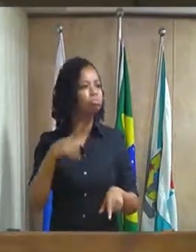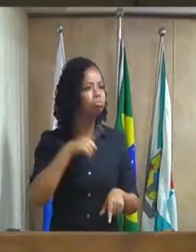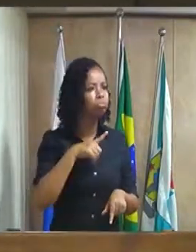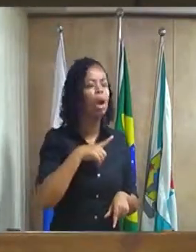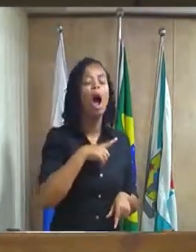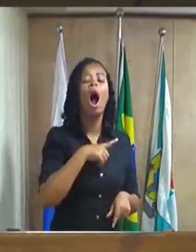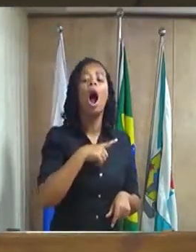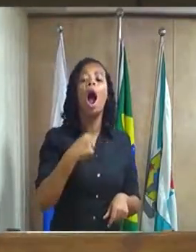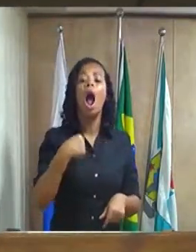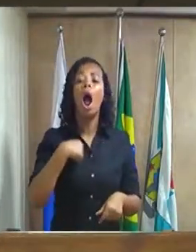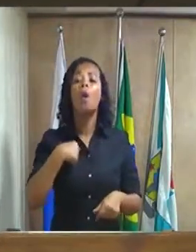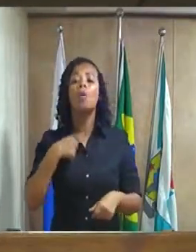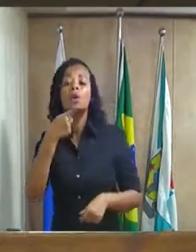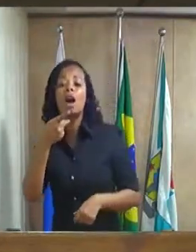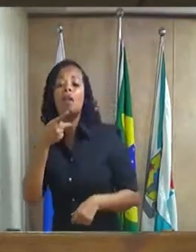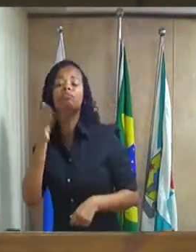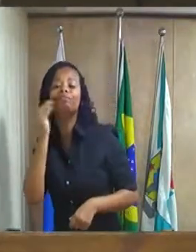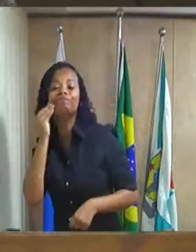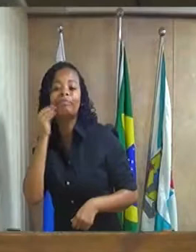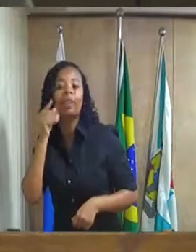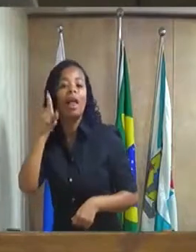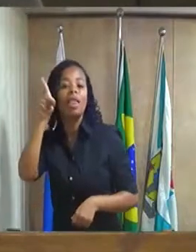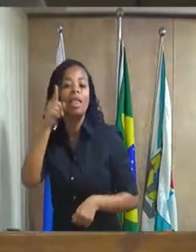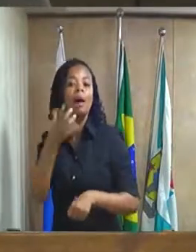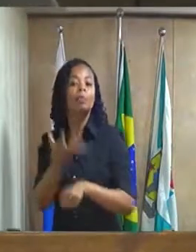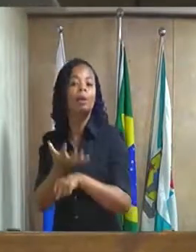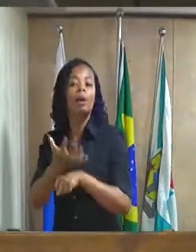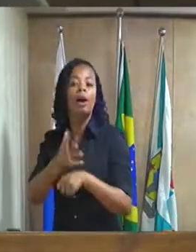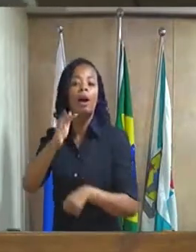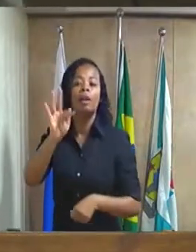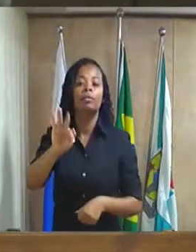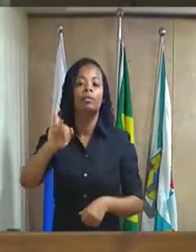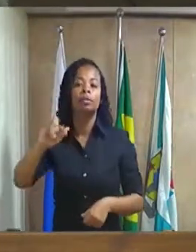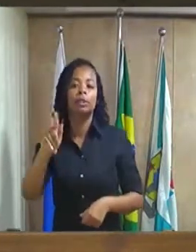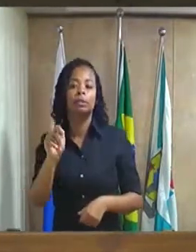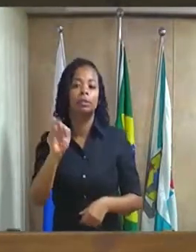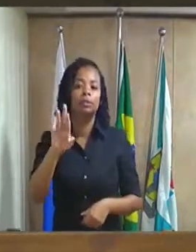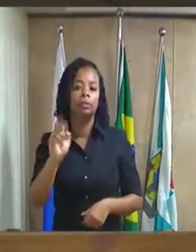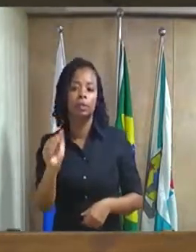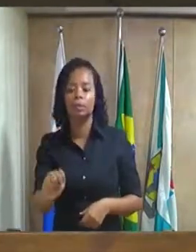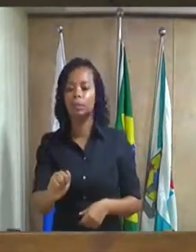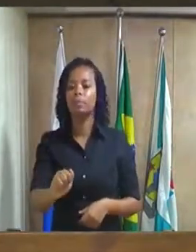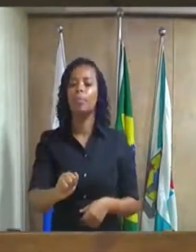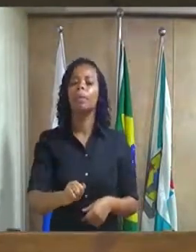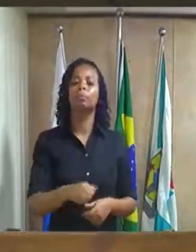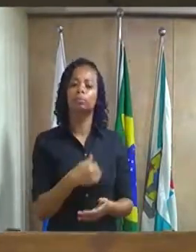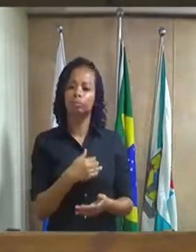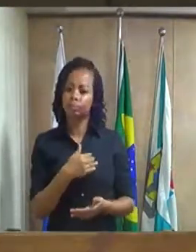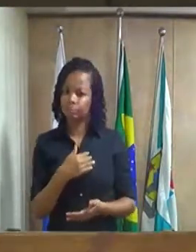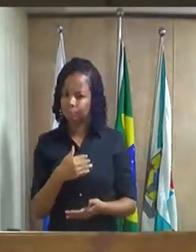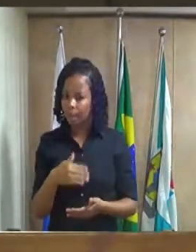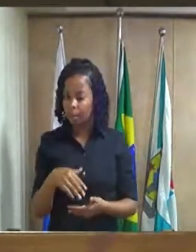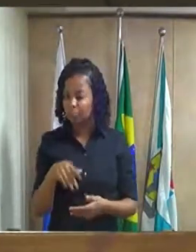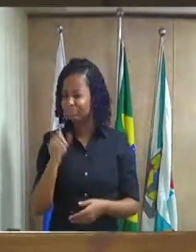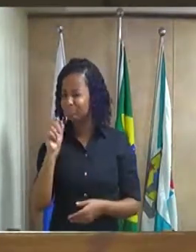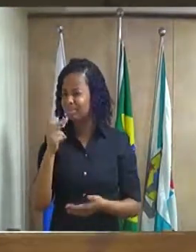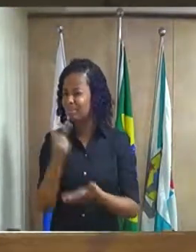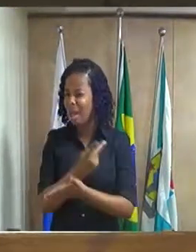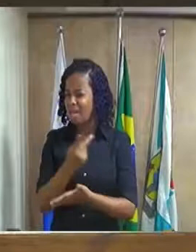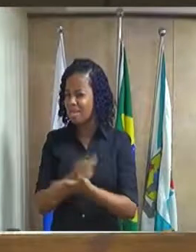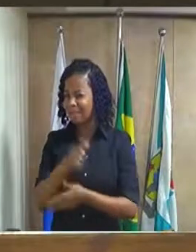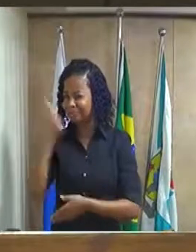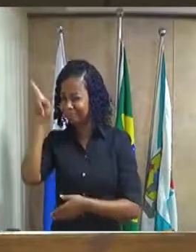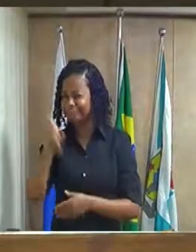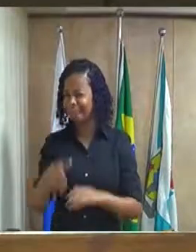lá na Figueira, próximo à sua residência lá, presidente da Câmara, vereador Sanduleles. A vagabundagem lá, cowboy,